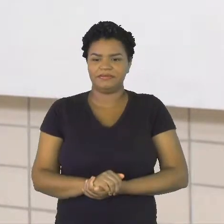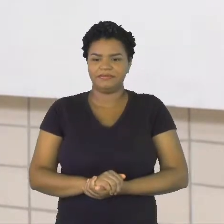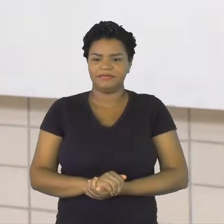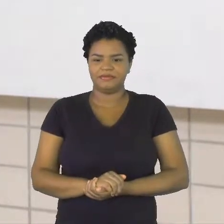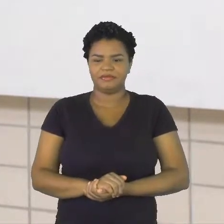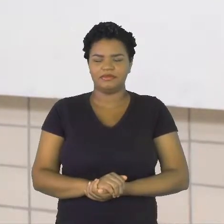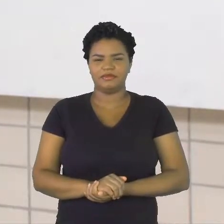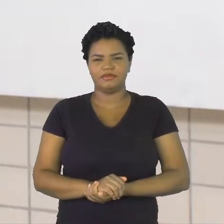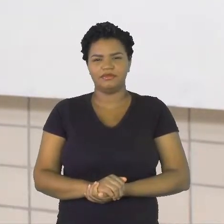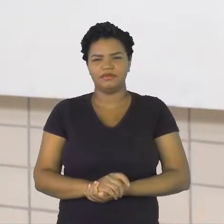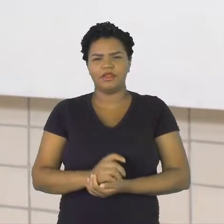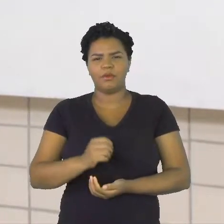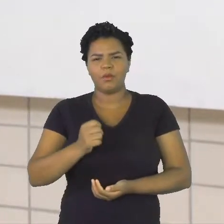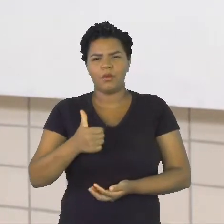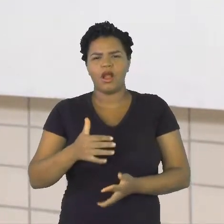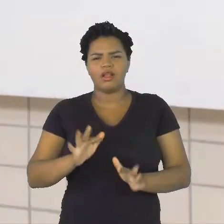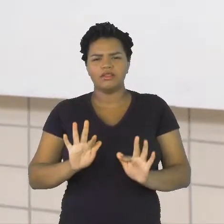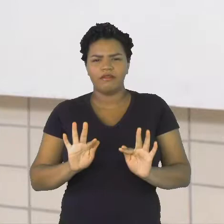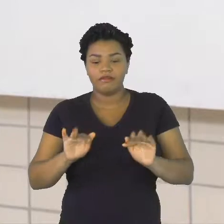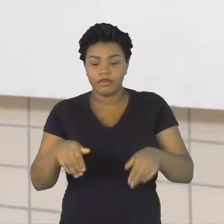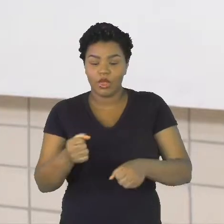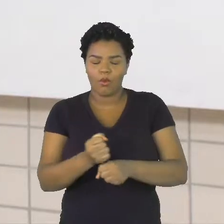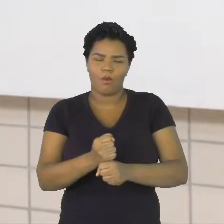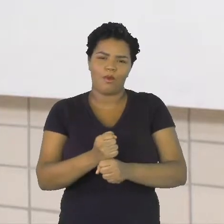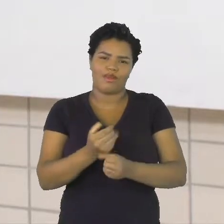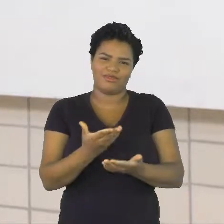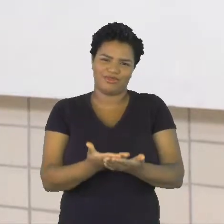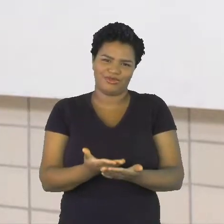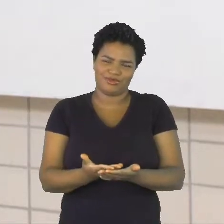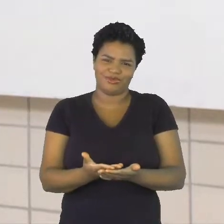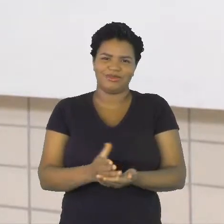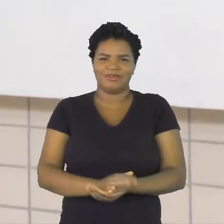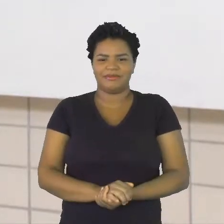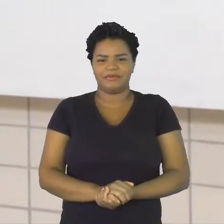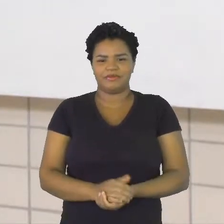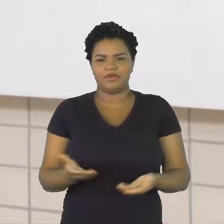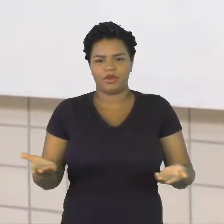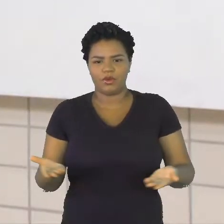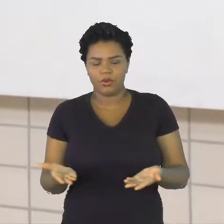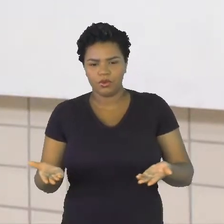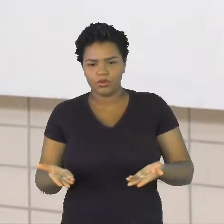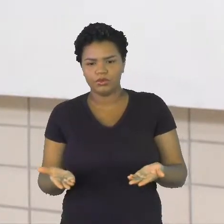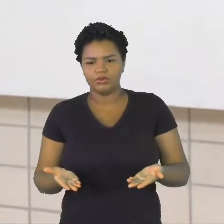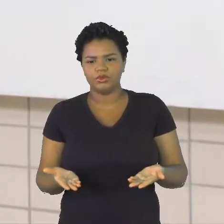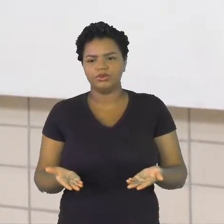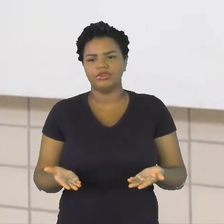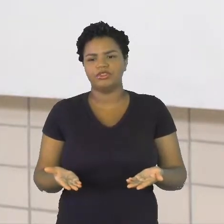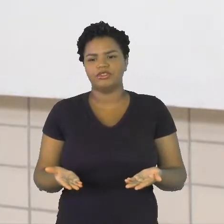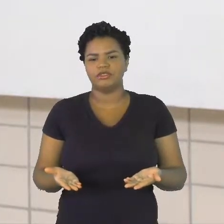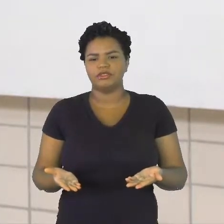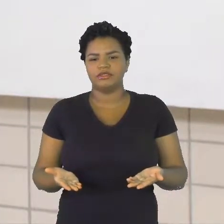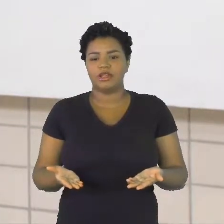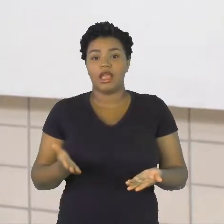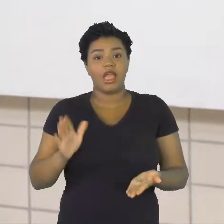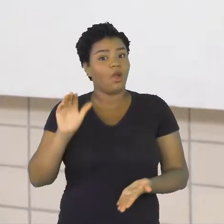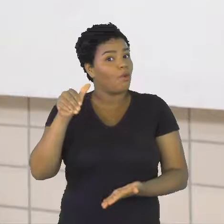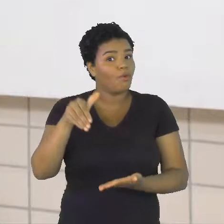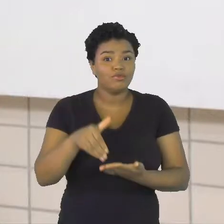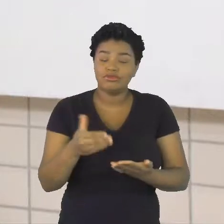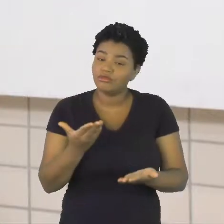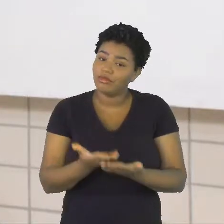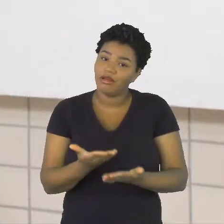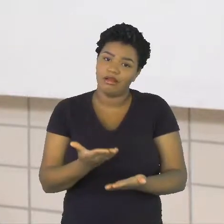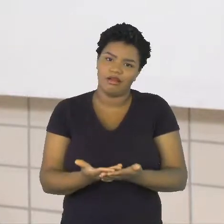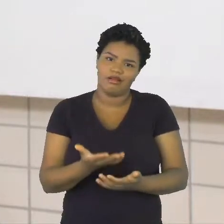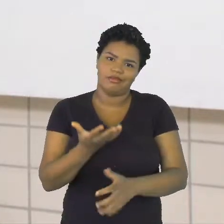chegando ao final do nosso ano letivo e hoje nós vamos ter a nossa última aula desse